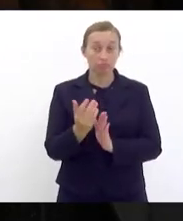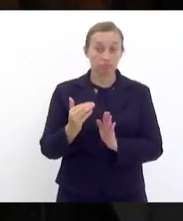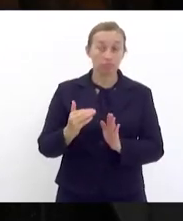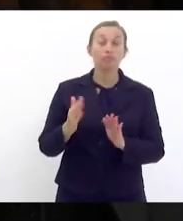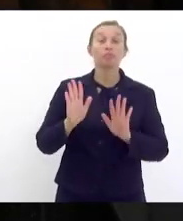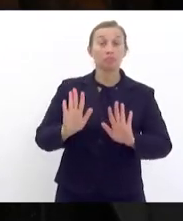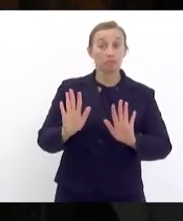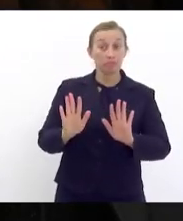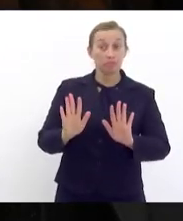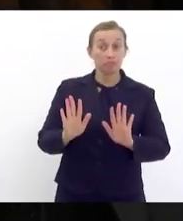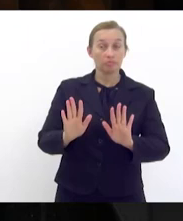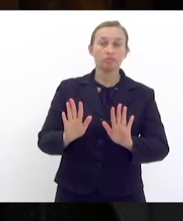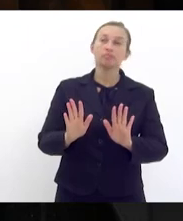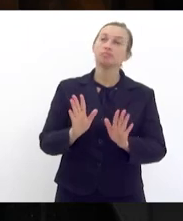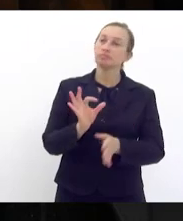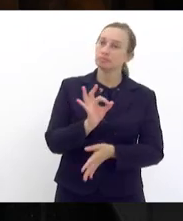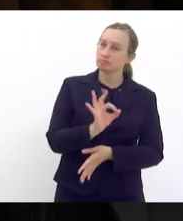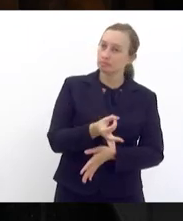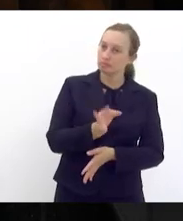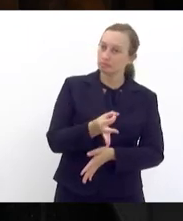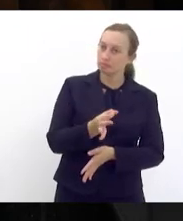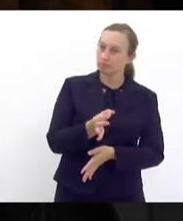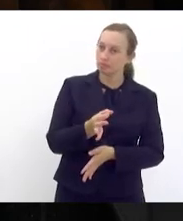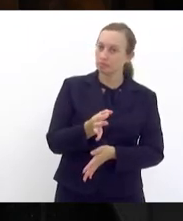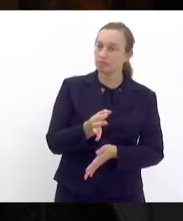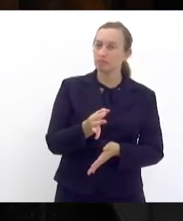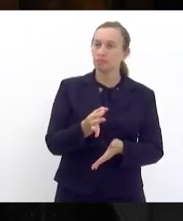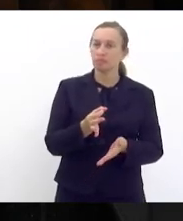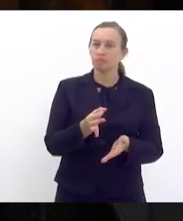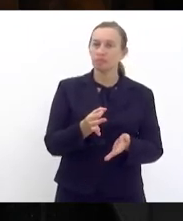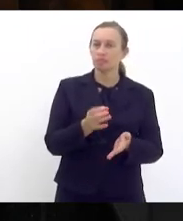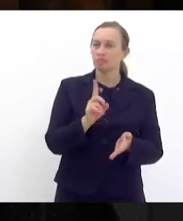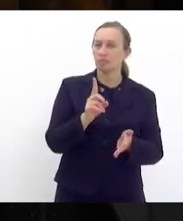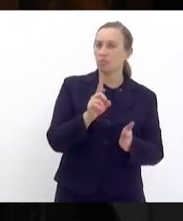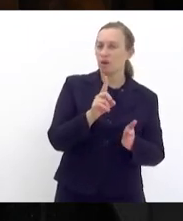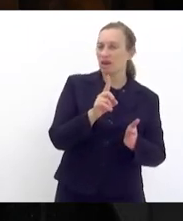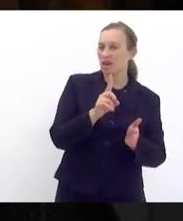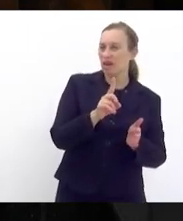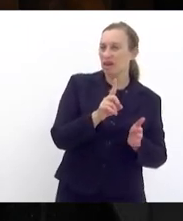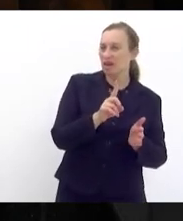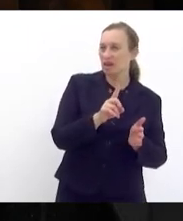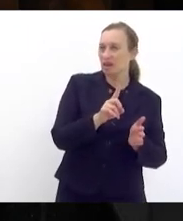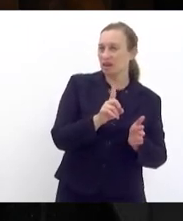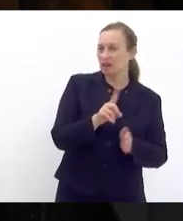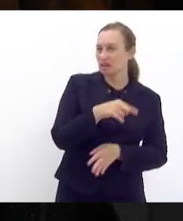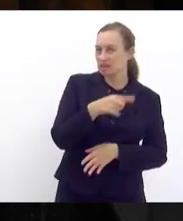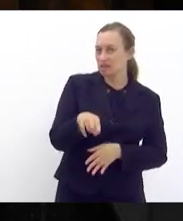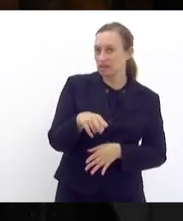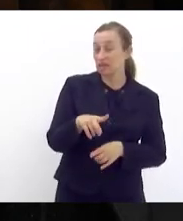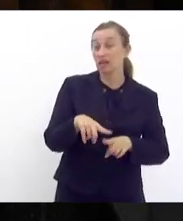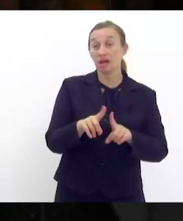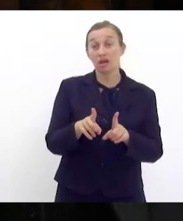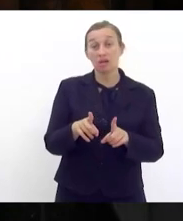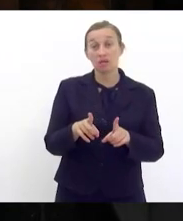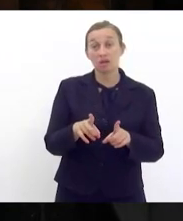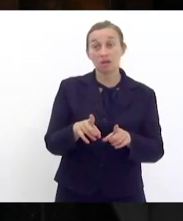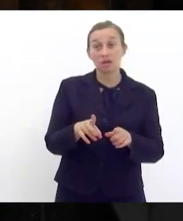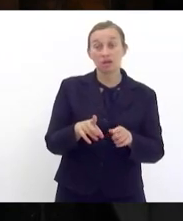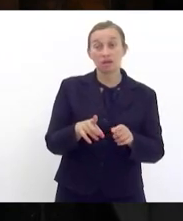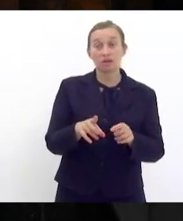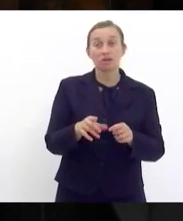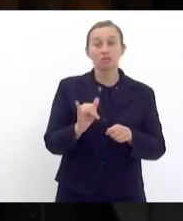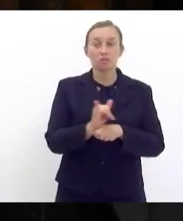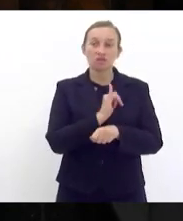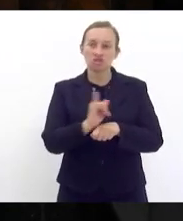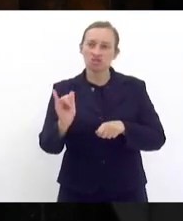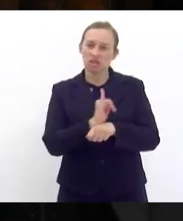Claro que contingenciamento não é corte. Contingenciar é uma medida prevista na lei 4